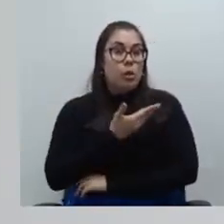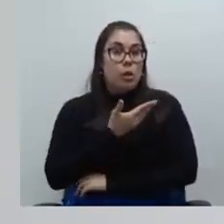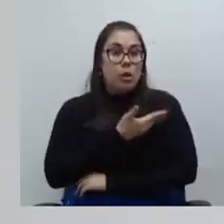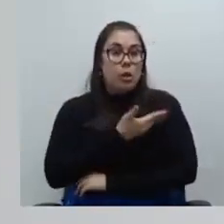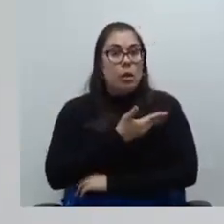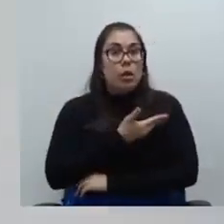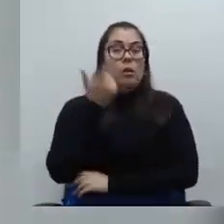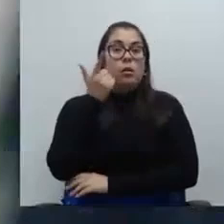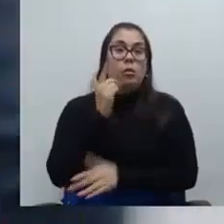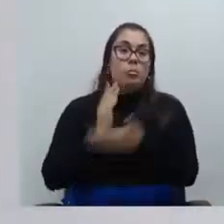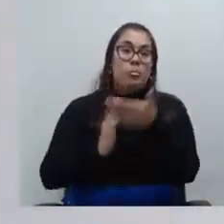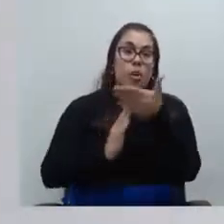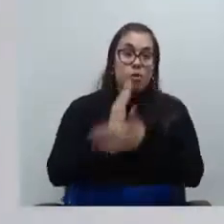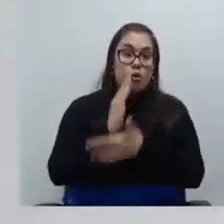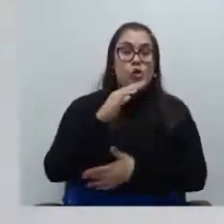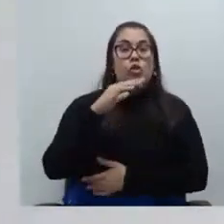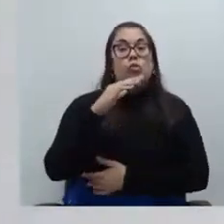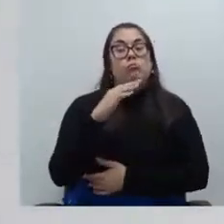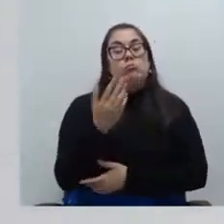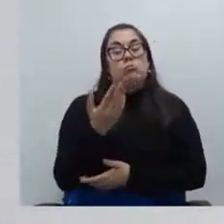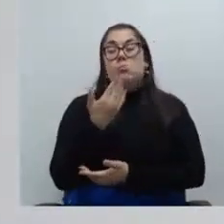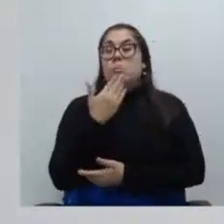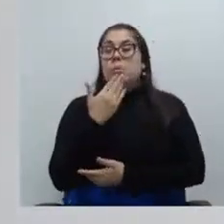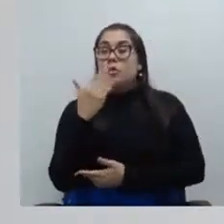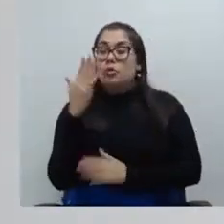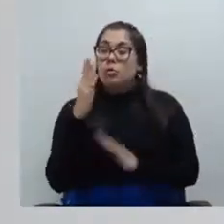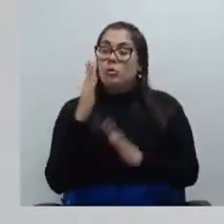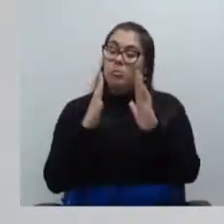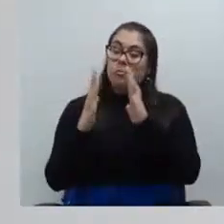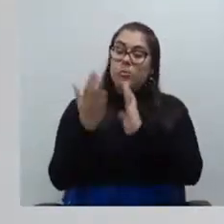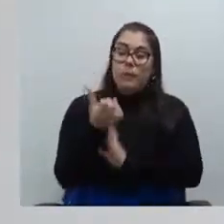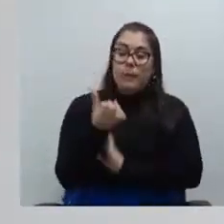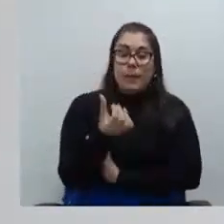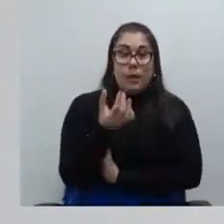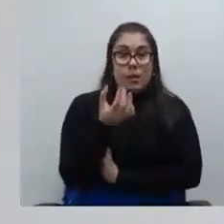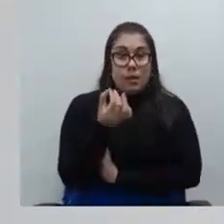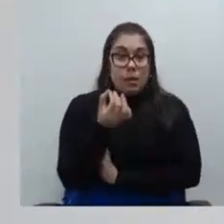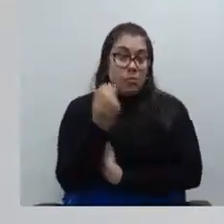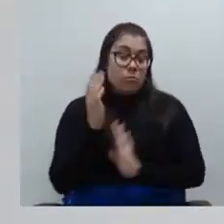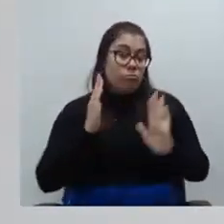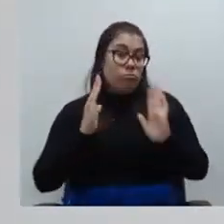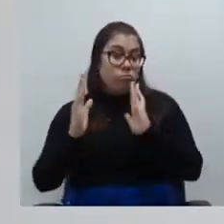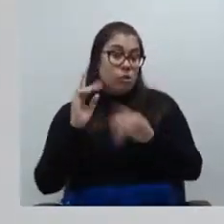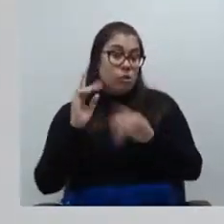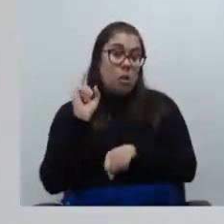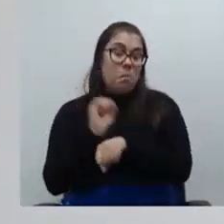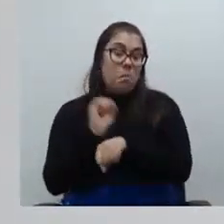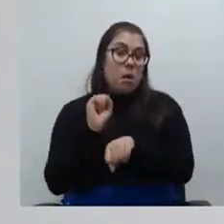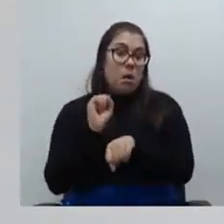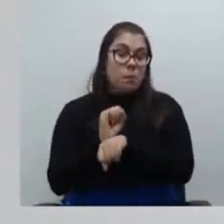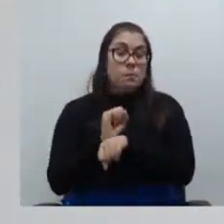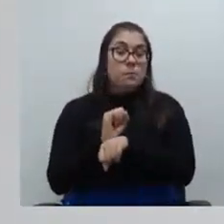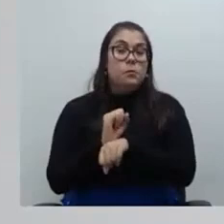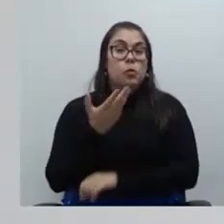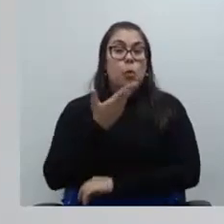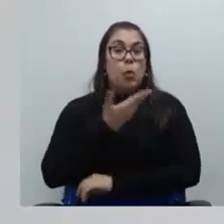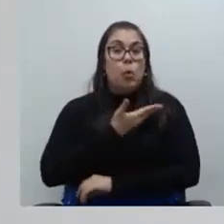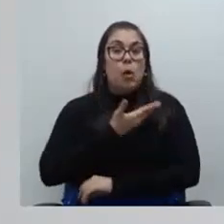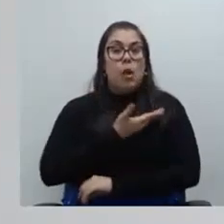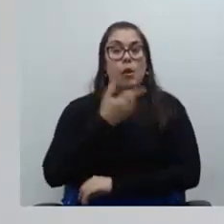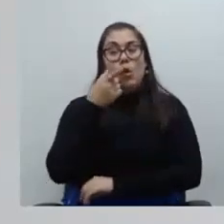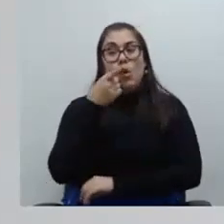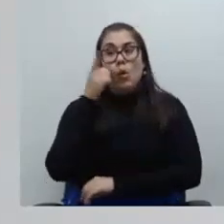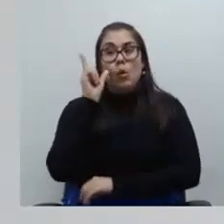que passou e que pediu prazo pra tomar posse então não há e assim da mesma forma no caso do colega que foi convocado